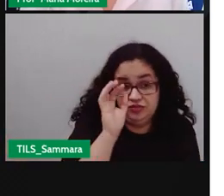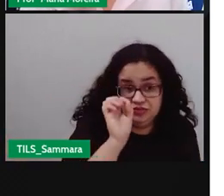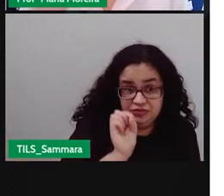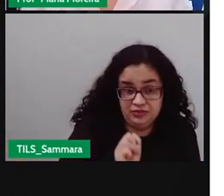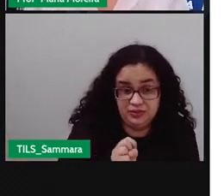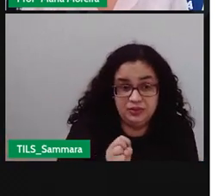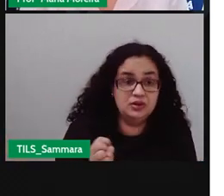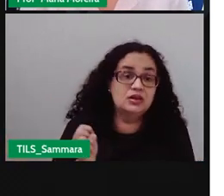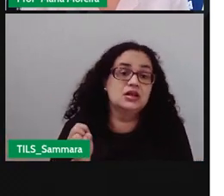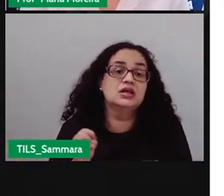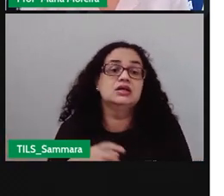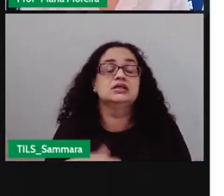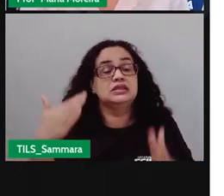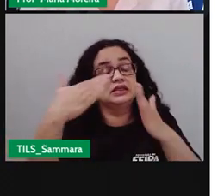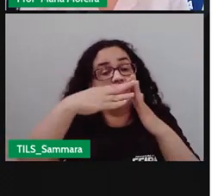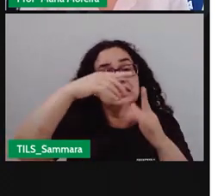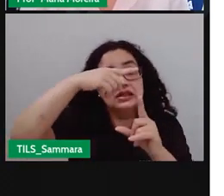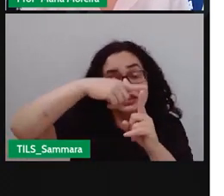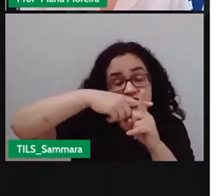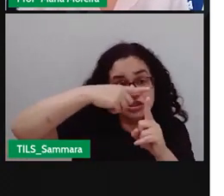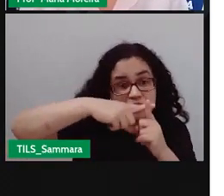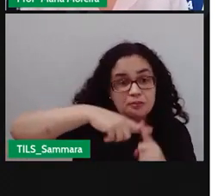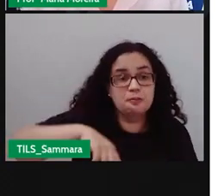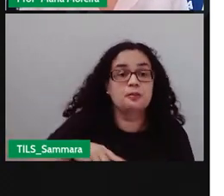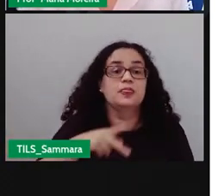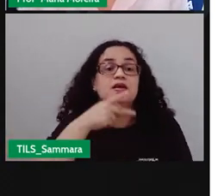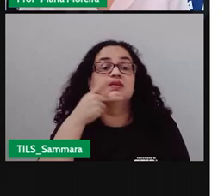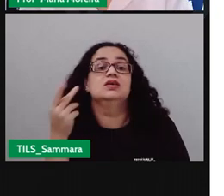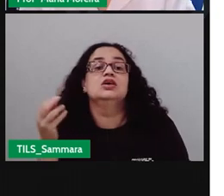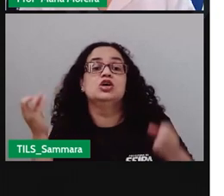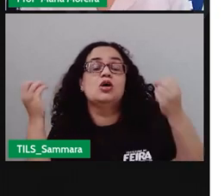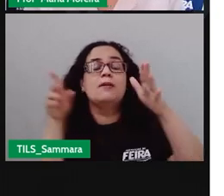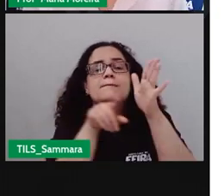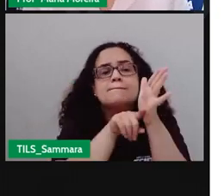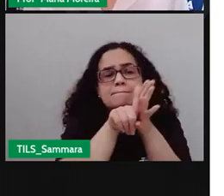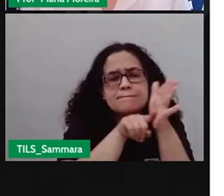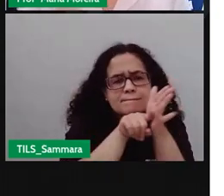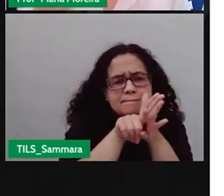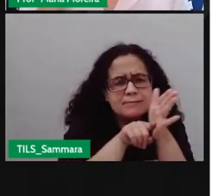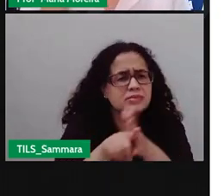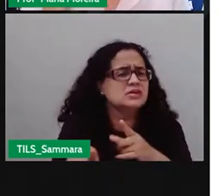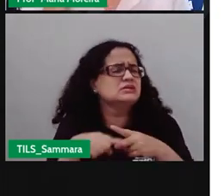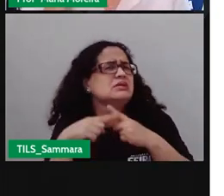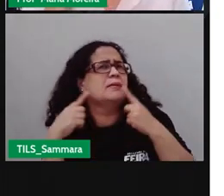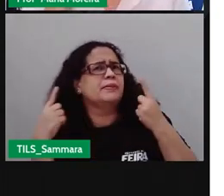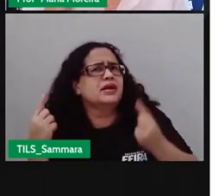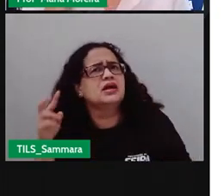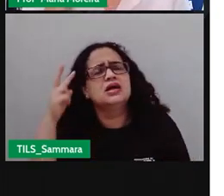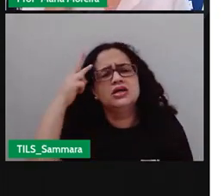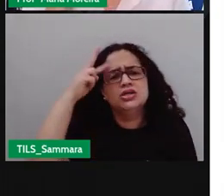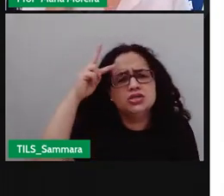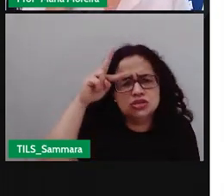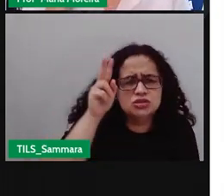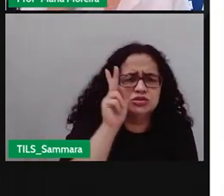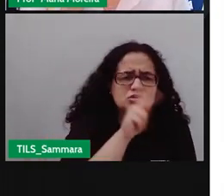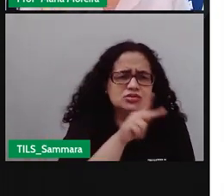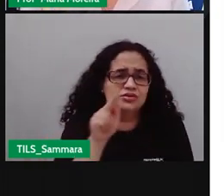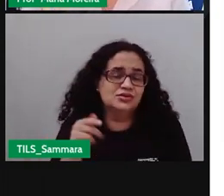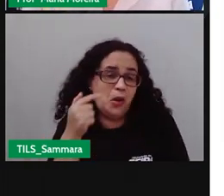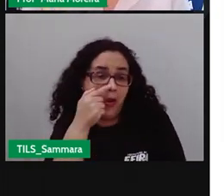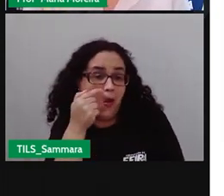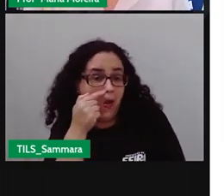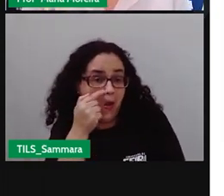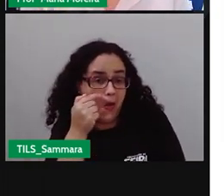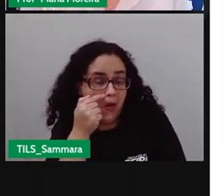E aí ele resolva falar sobre a Igreja da Senhor dos Passos. Ele vai fazer o quê? Ele vai fazer uma pesquisa. Para saber se aquela história da Pro, Narizinho coçou,